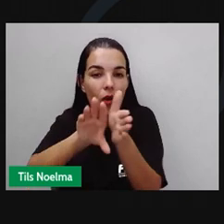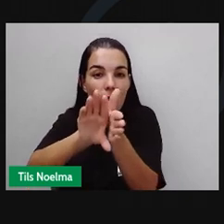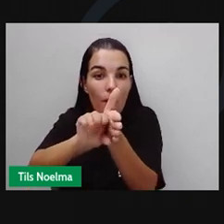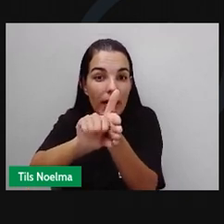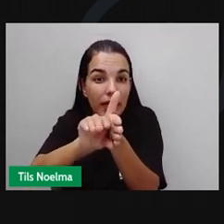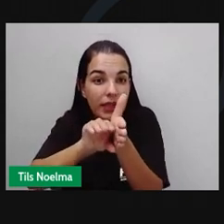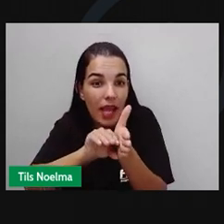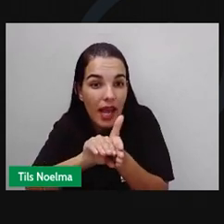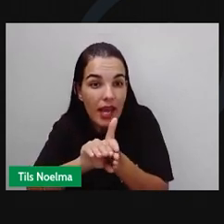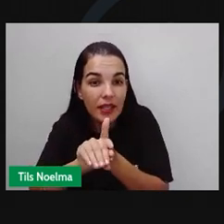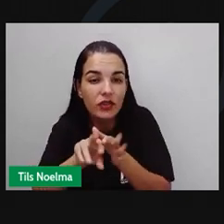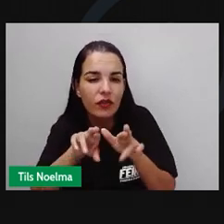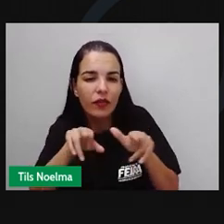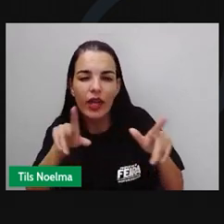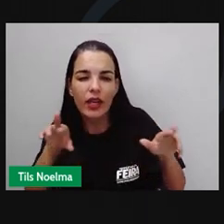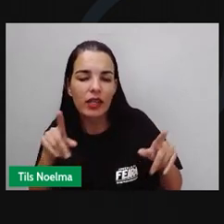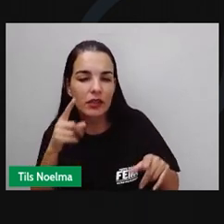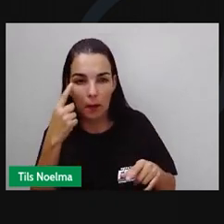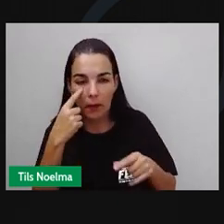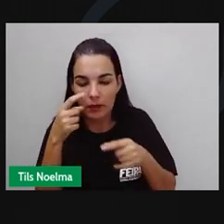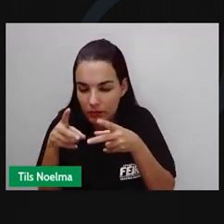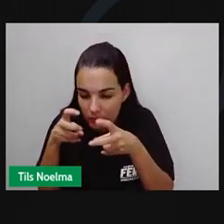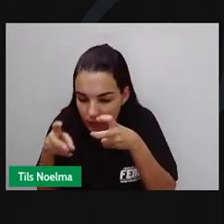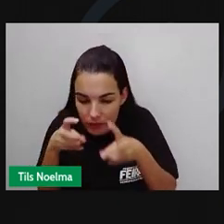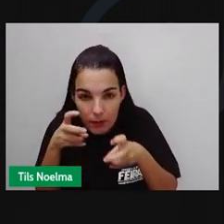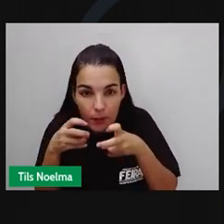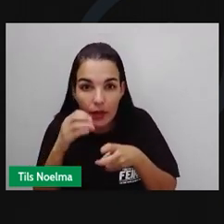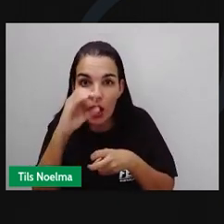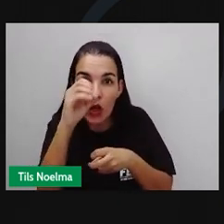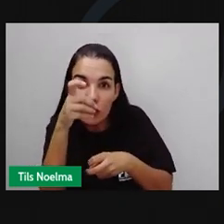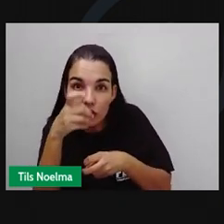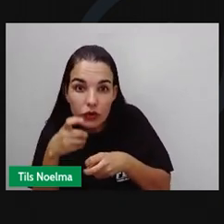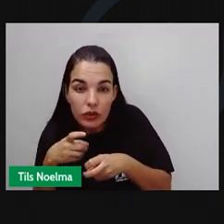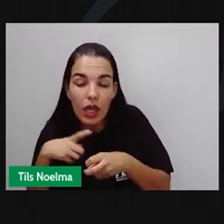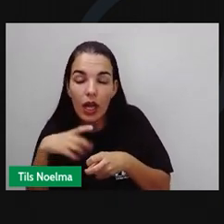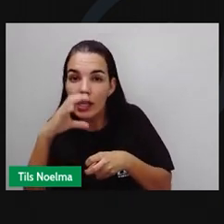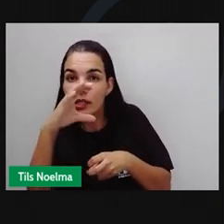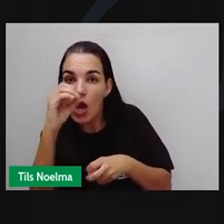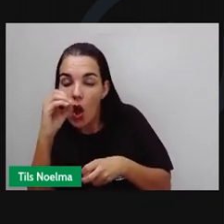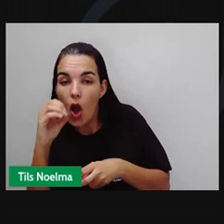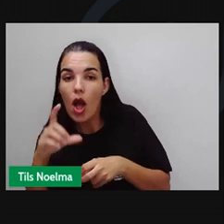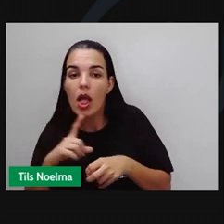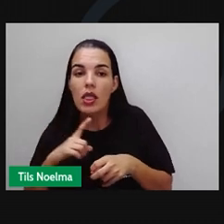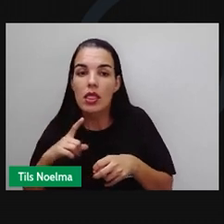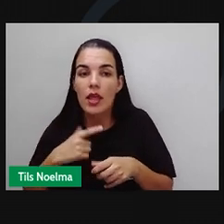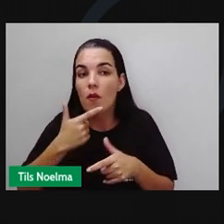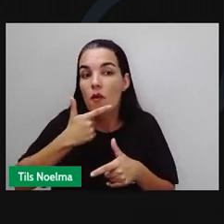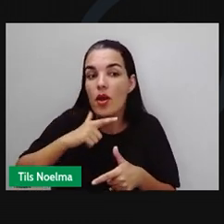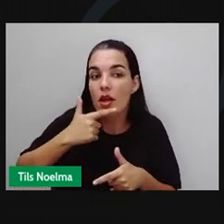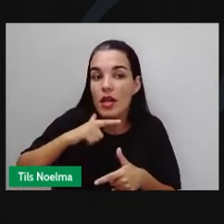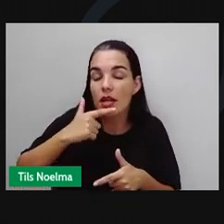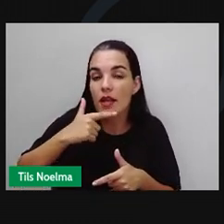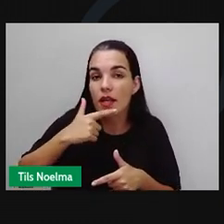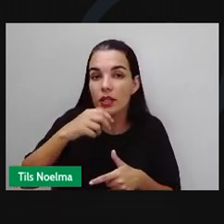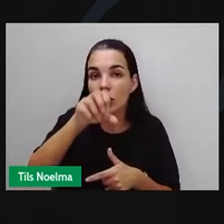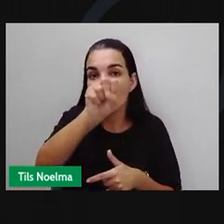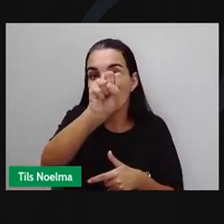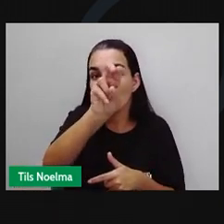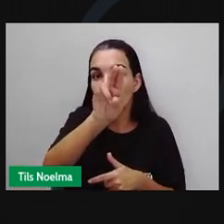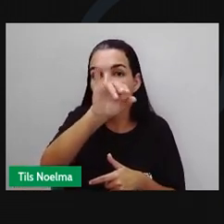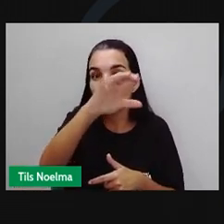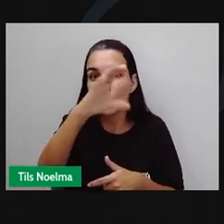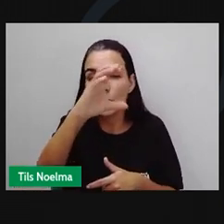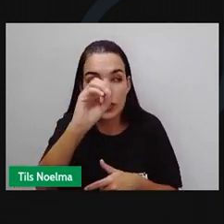de queijo. Por exemplo, uma espécie de bactéria que emite dióxido de carbono, é o que dá ao queijo suíço seus buracos característicos.